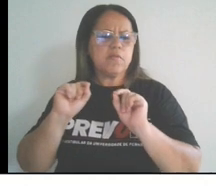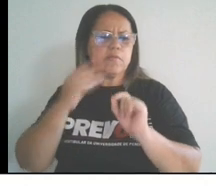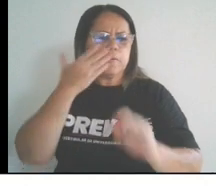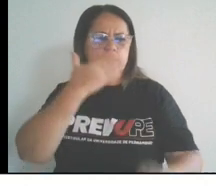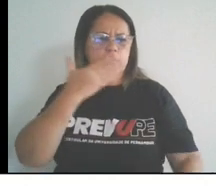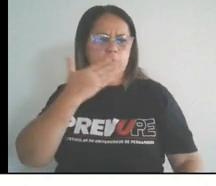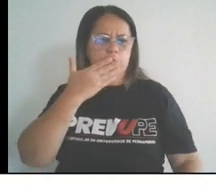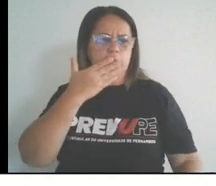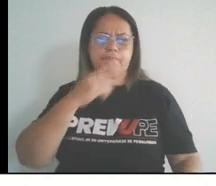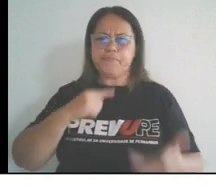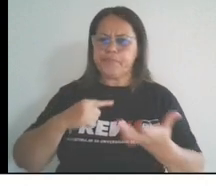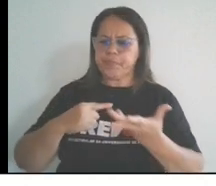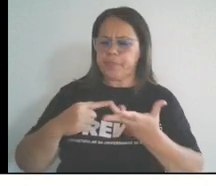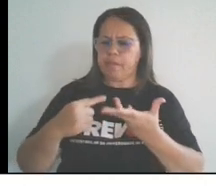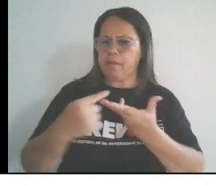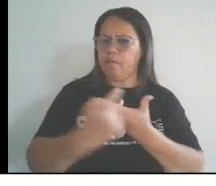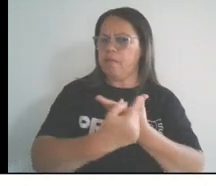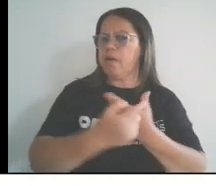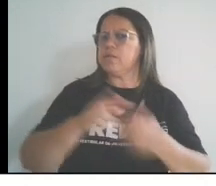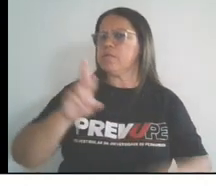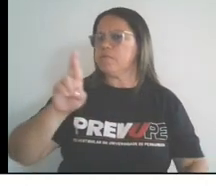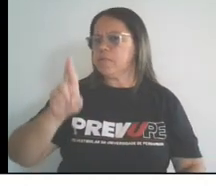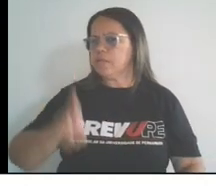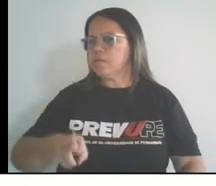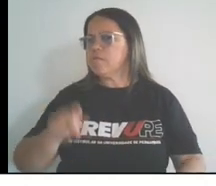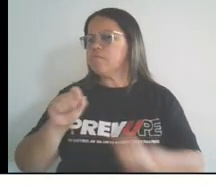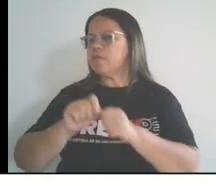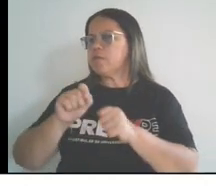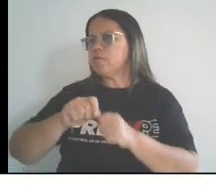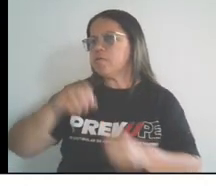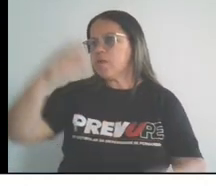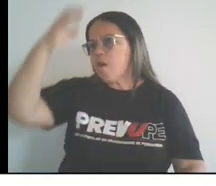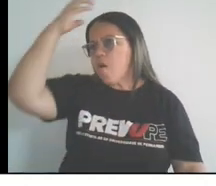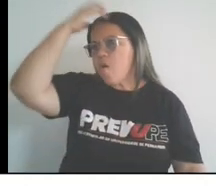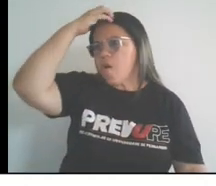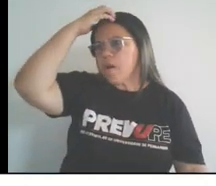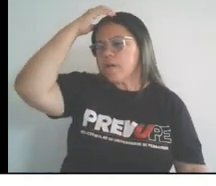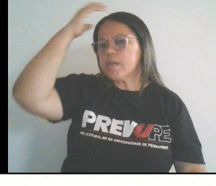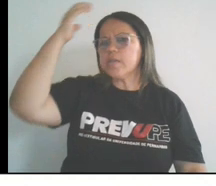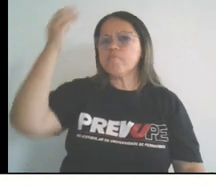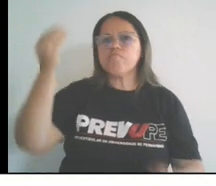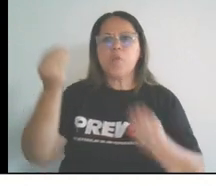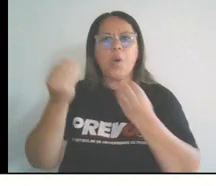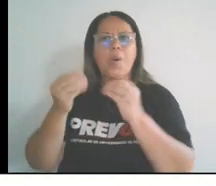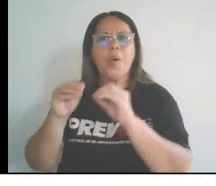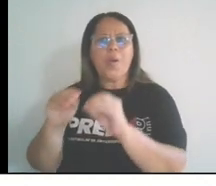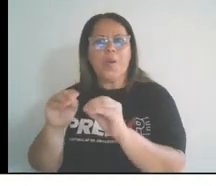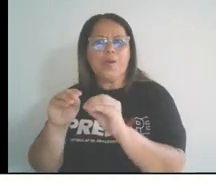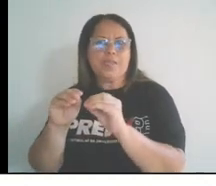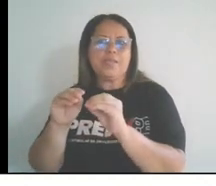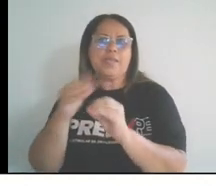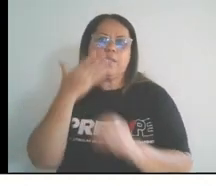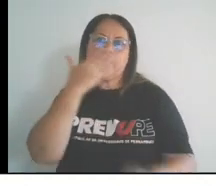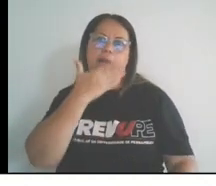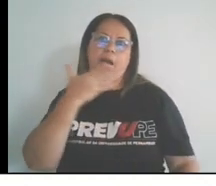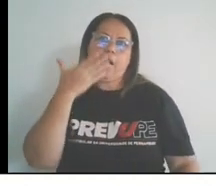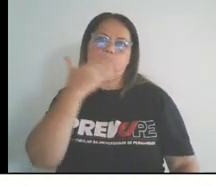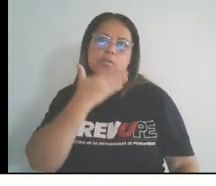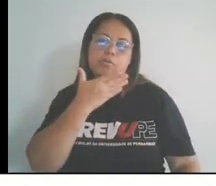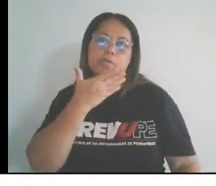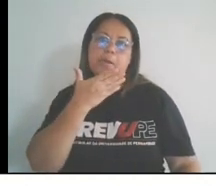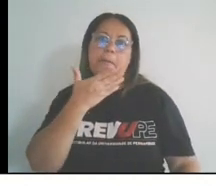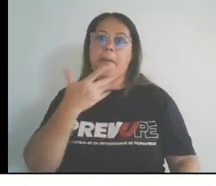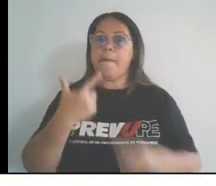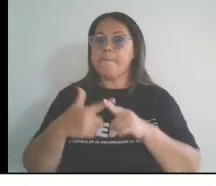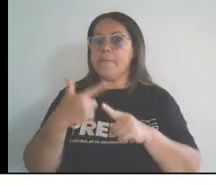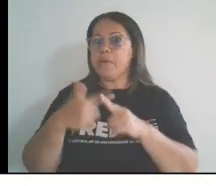levaram a coroa portuguesa a implantar a produção açucareira em sua colônia americana. Havia, em certas regiões